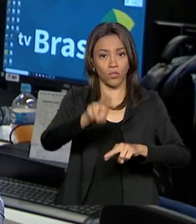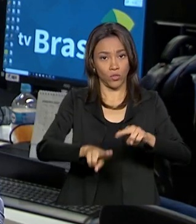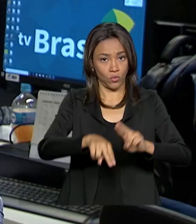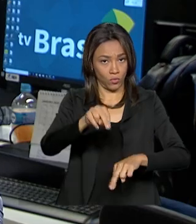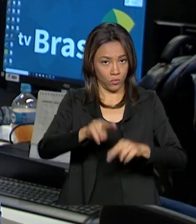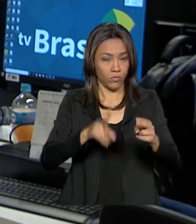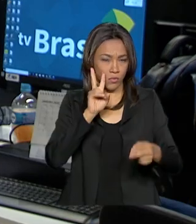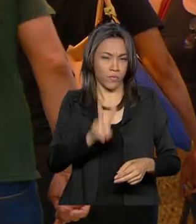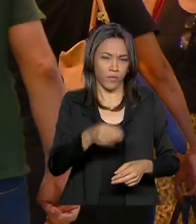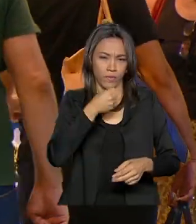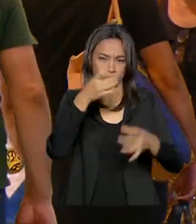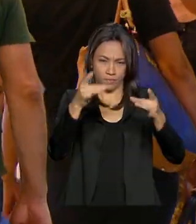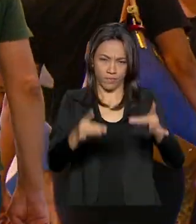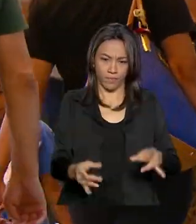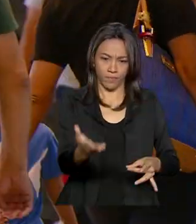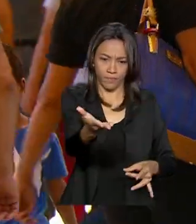Lopes.